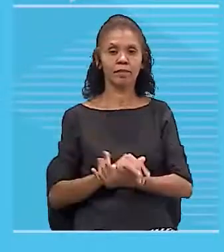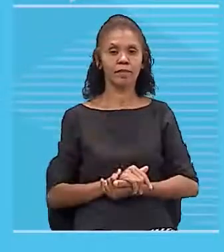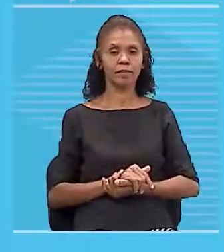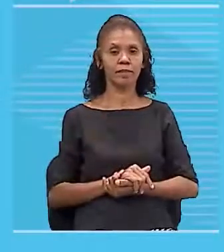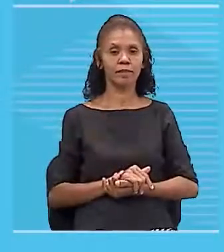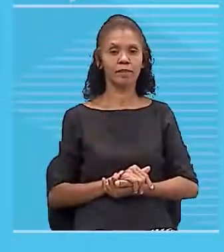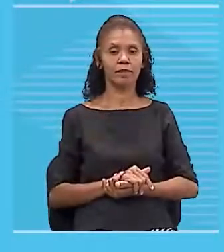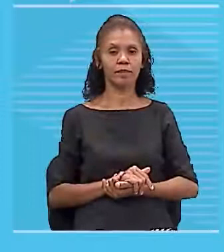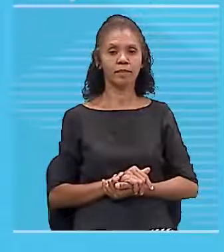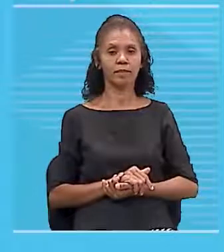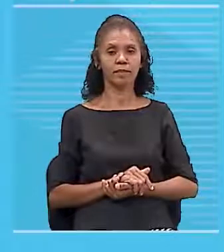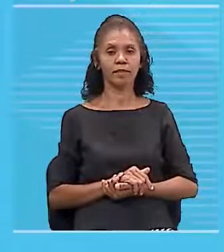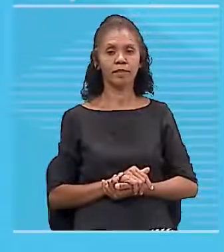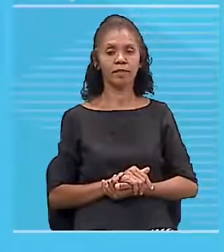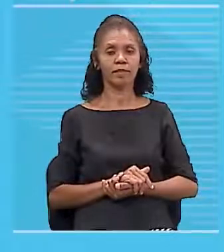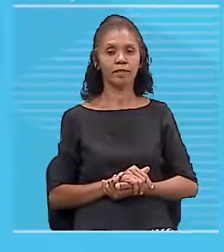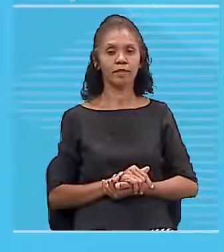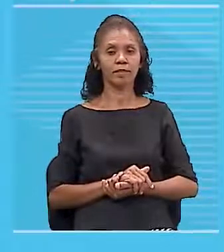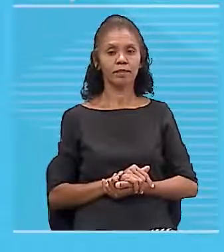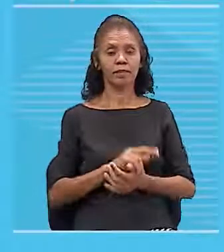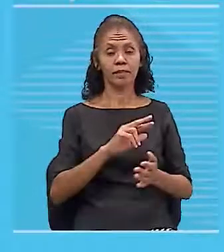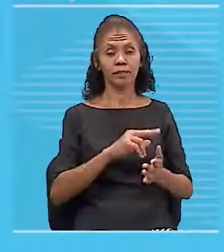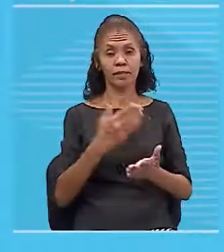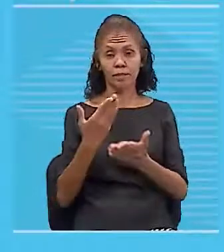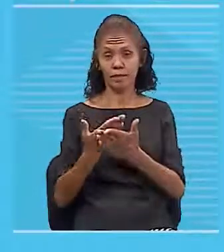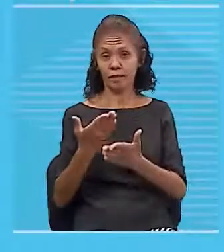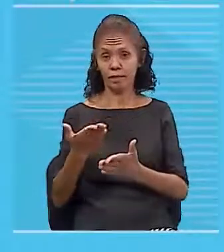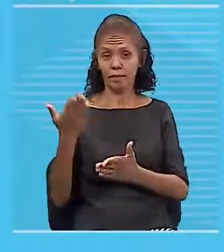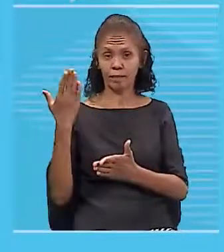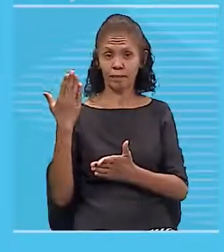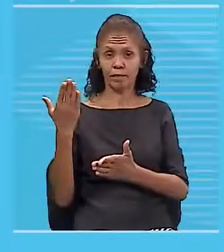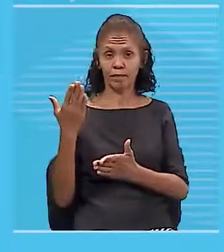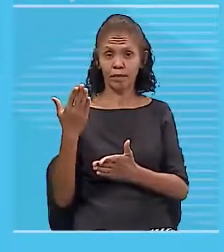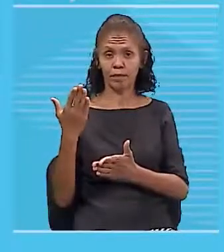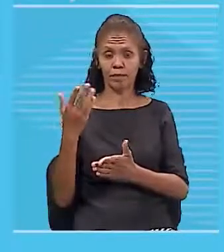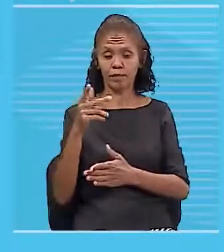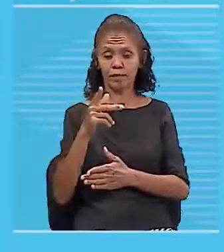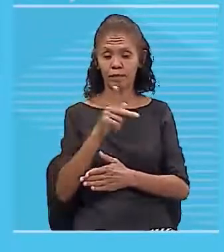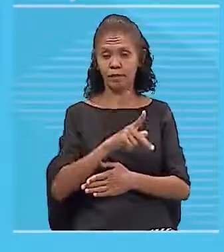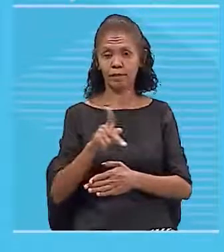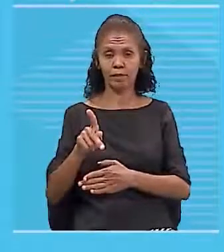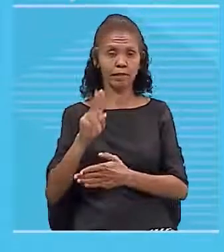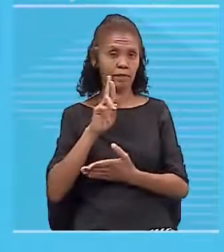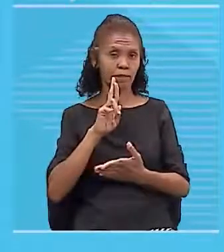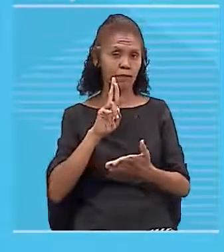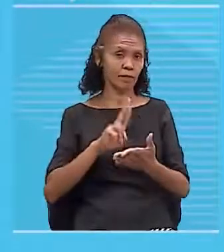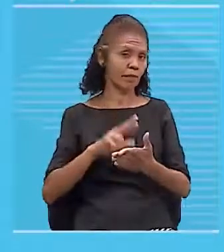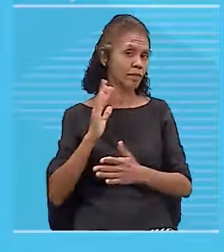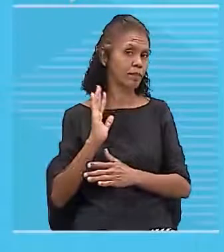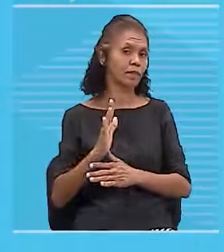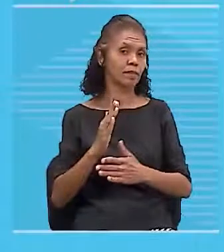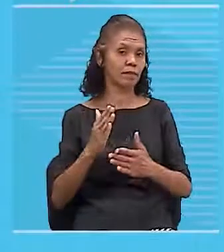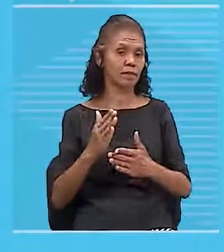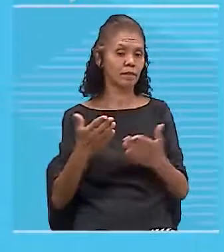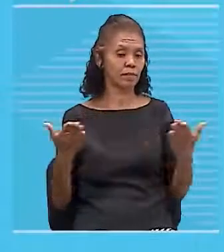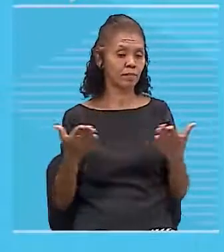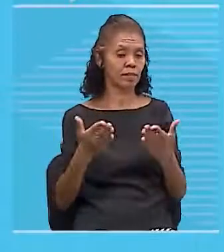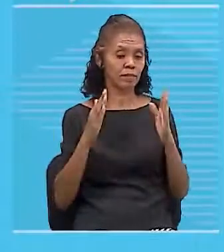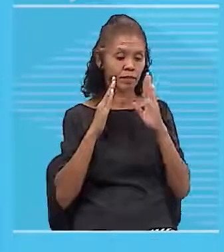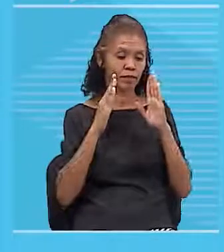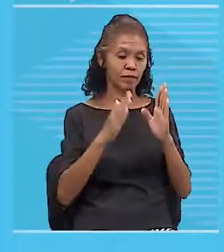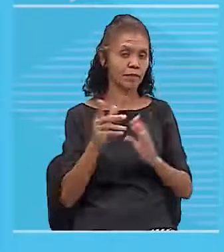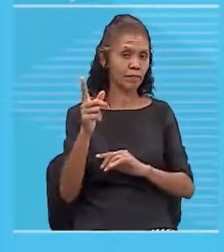Já respondi várias questões nas aulas passadas, então, hoje, o nosso foco é que vocês possam